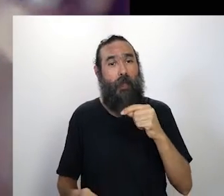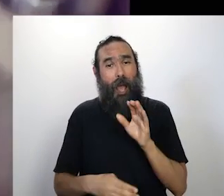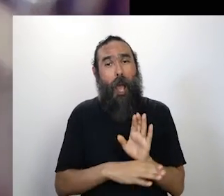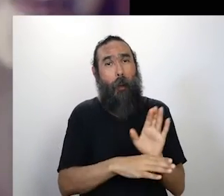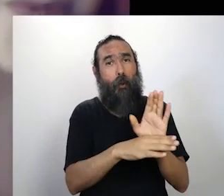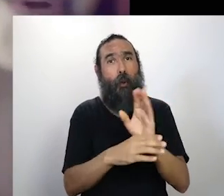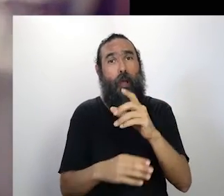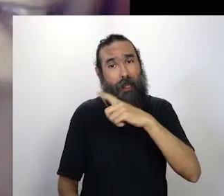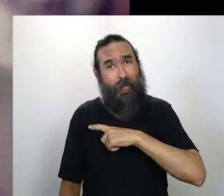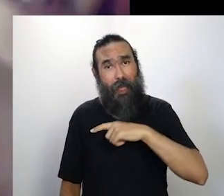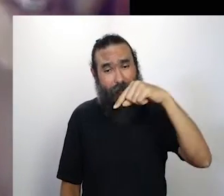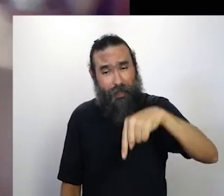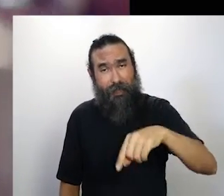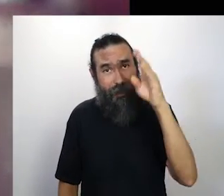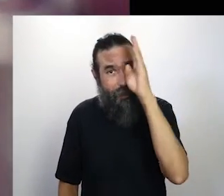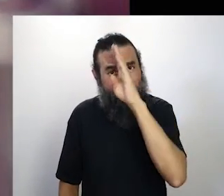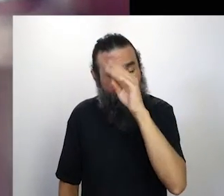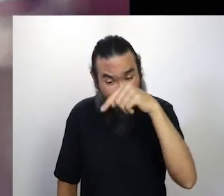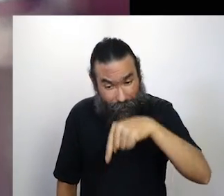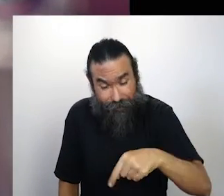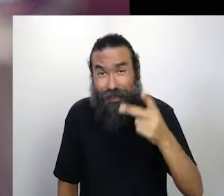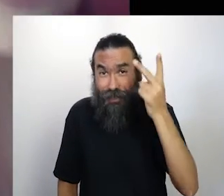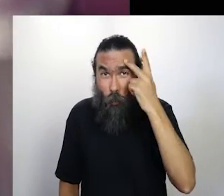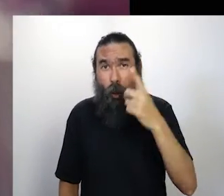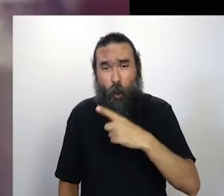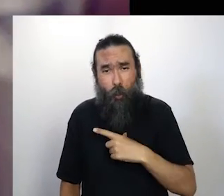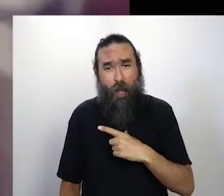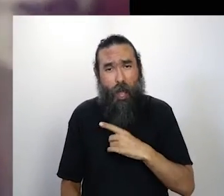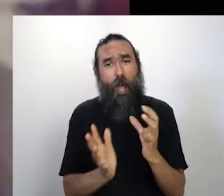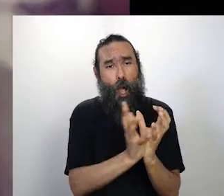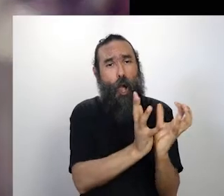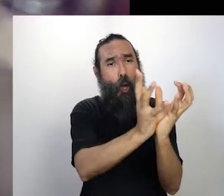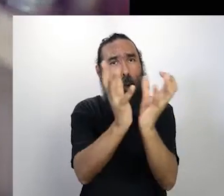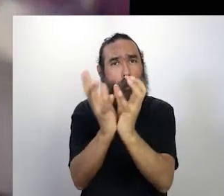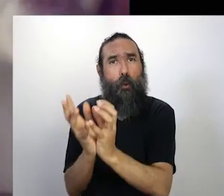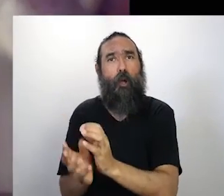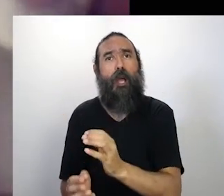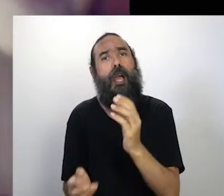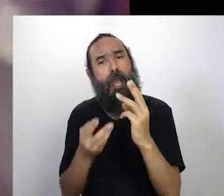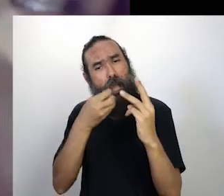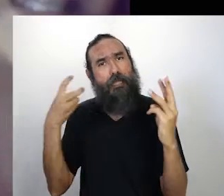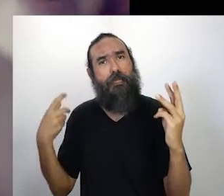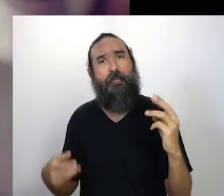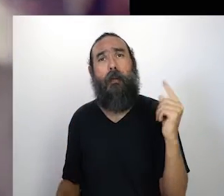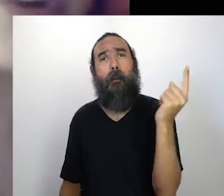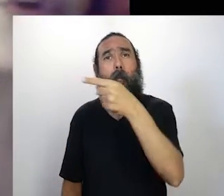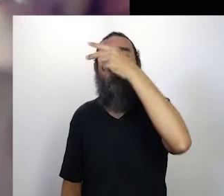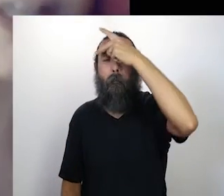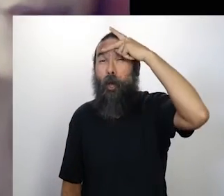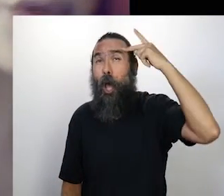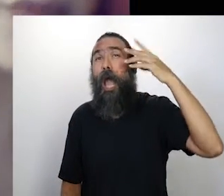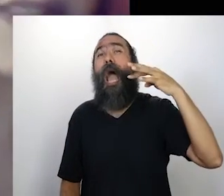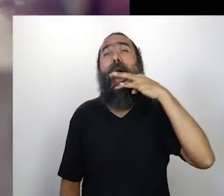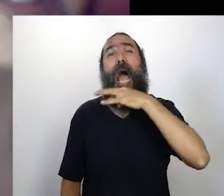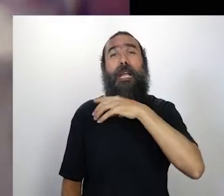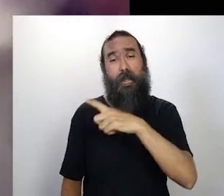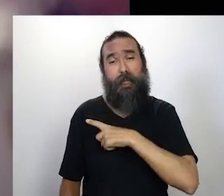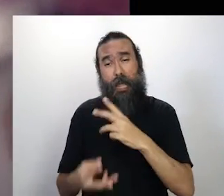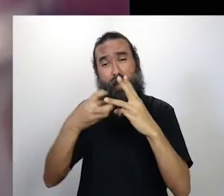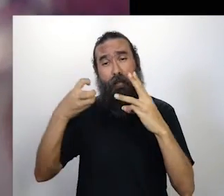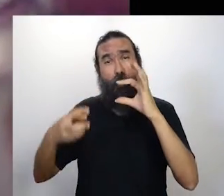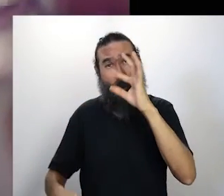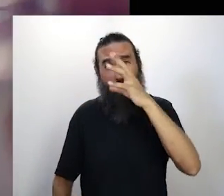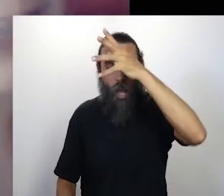as pessoas esquecem um pouco que os indígenas não estão só na Amazônia, mas tem muitos que vivem aqui inclusive em contexto urbano,